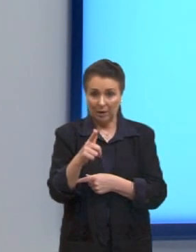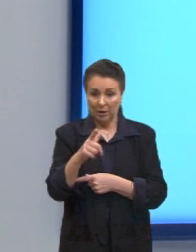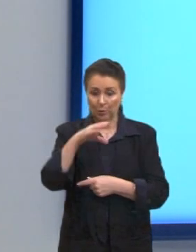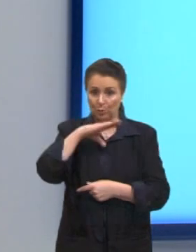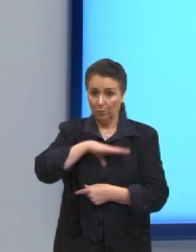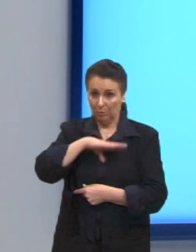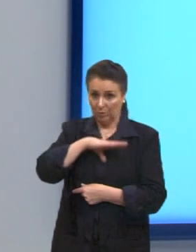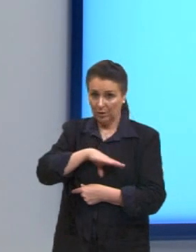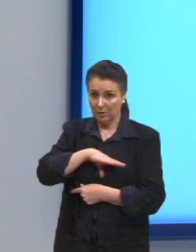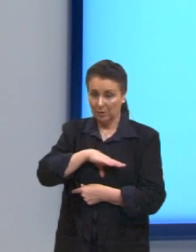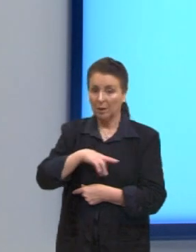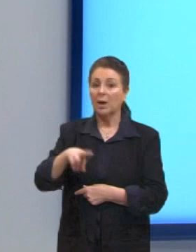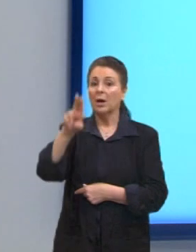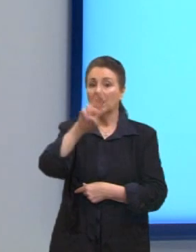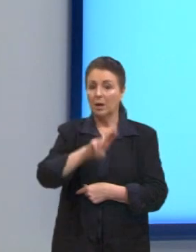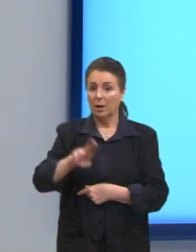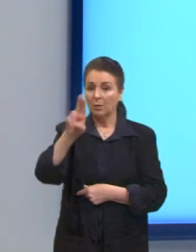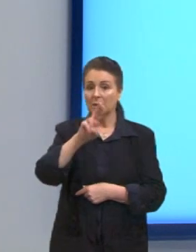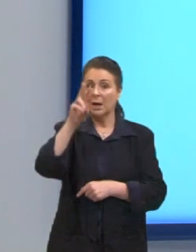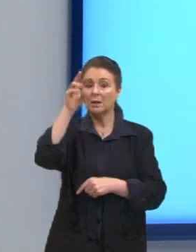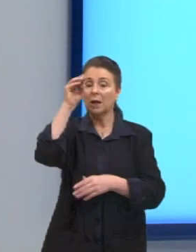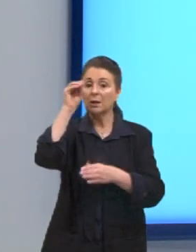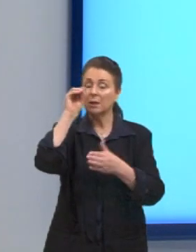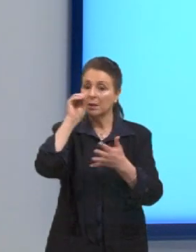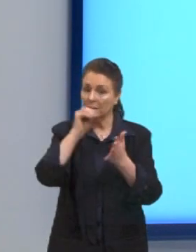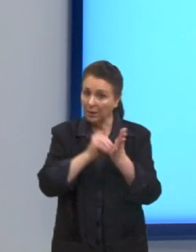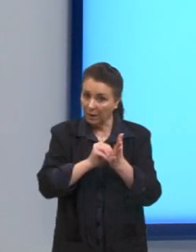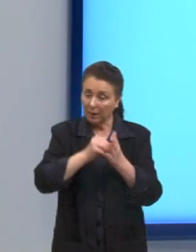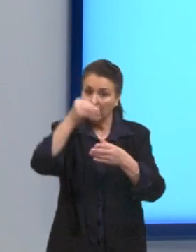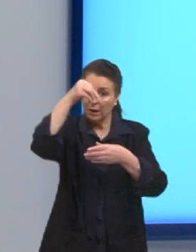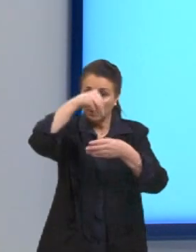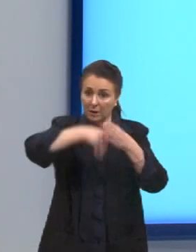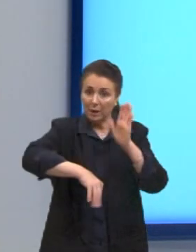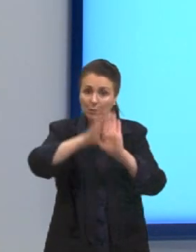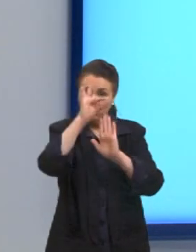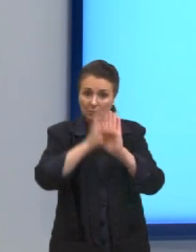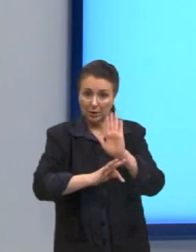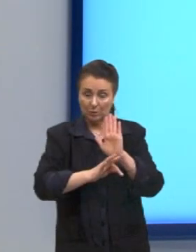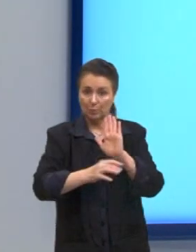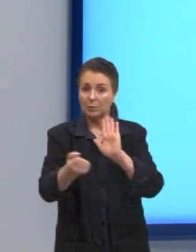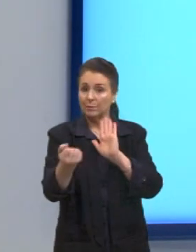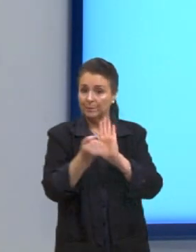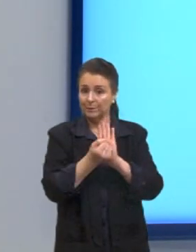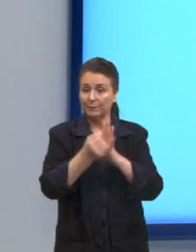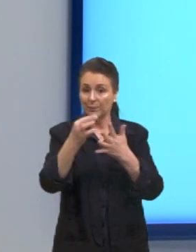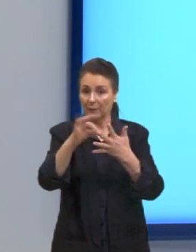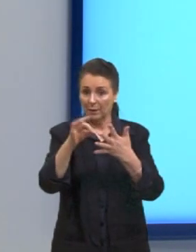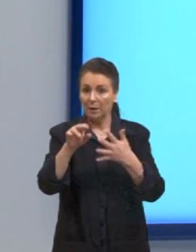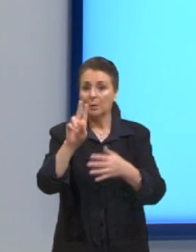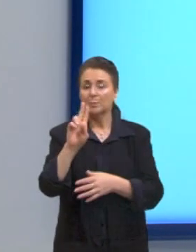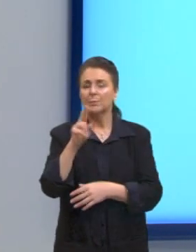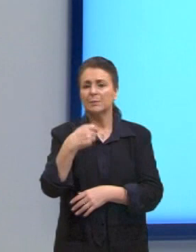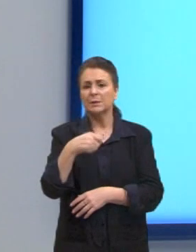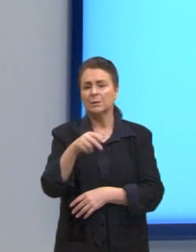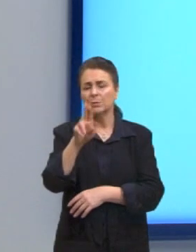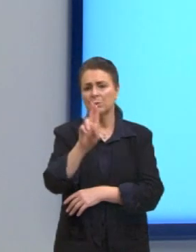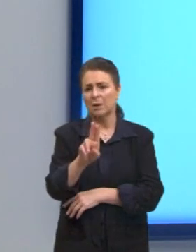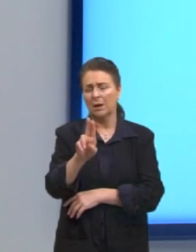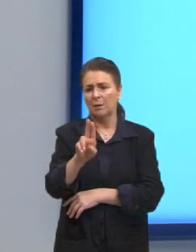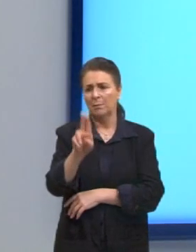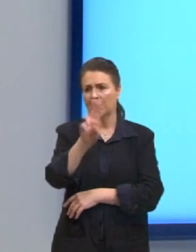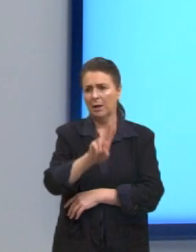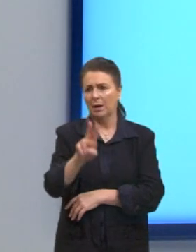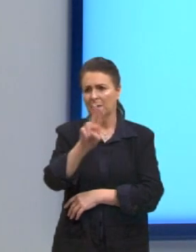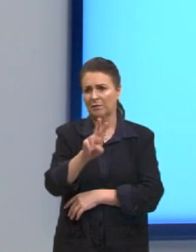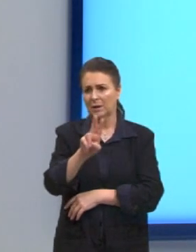então ela deve ser usada no corpo do texto sem destaque ou marcação. Se eu preciso usar a palavra, por exemplo, hardware, software,